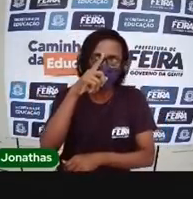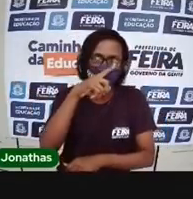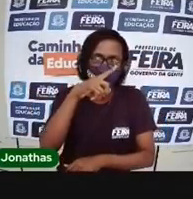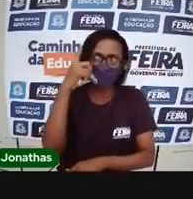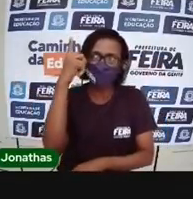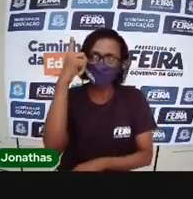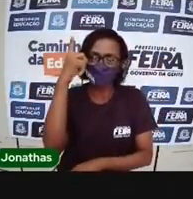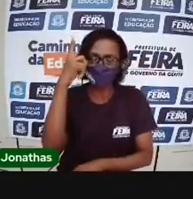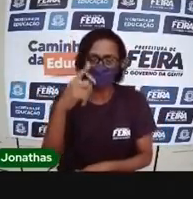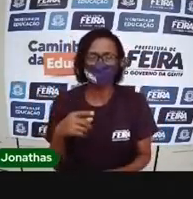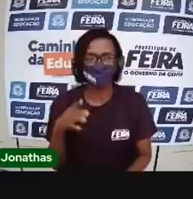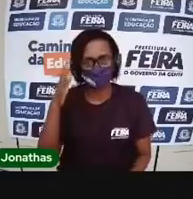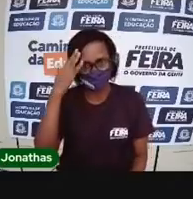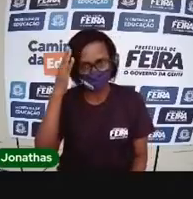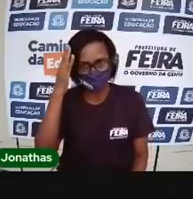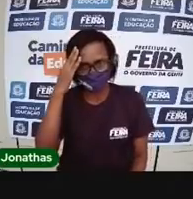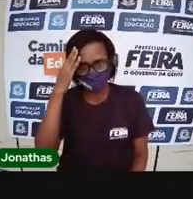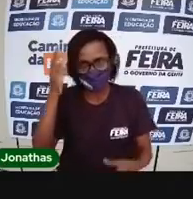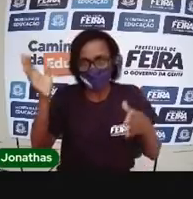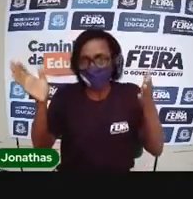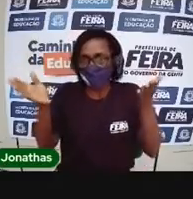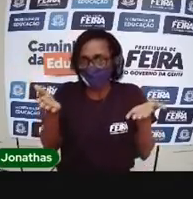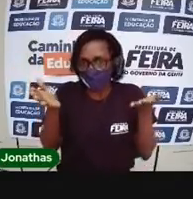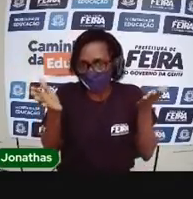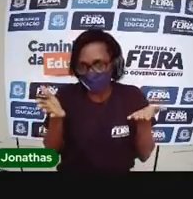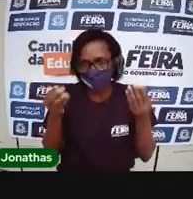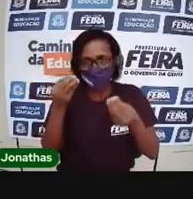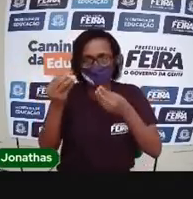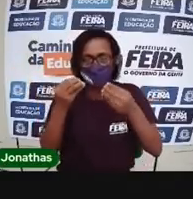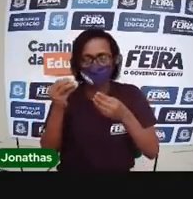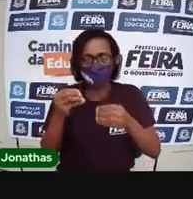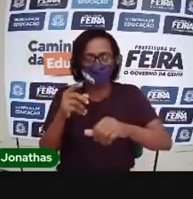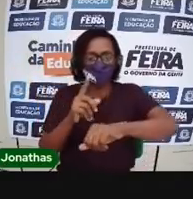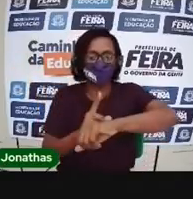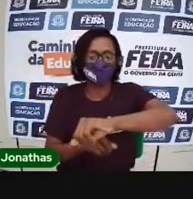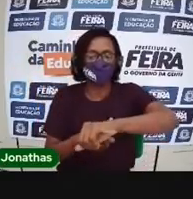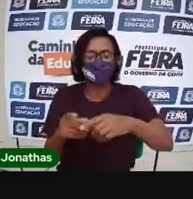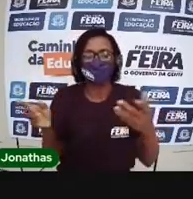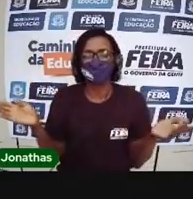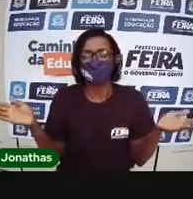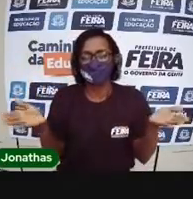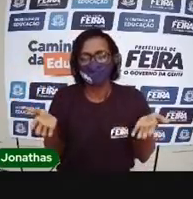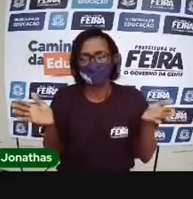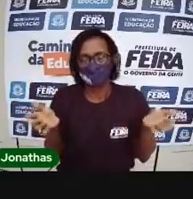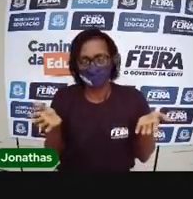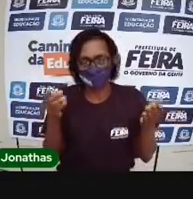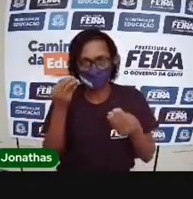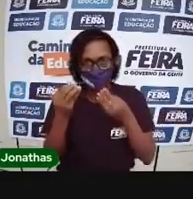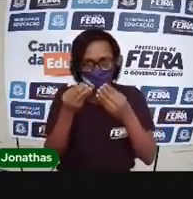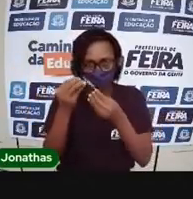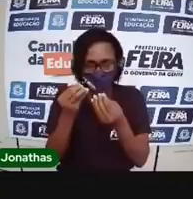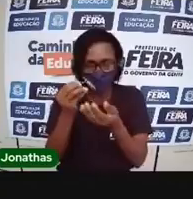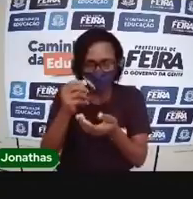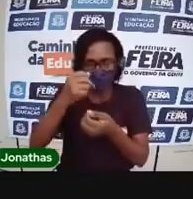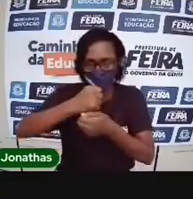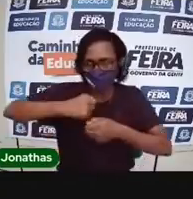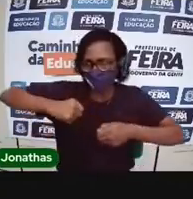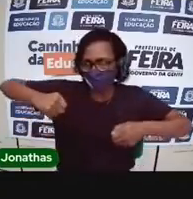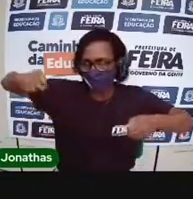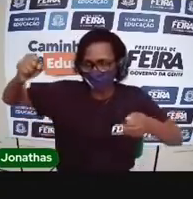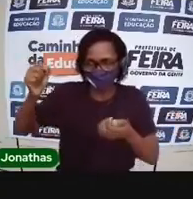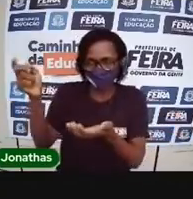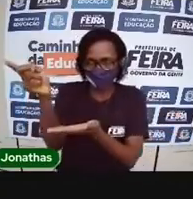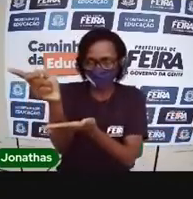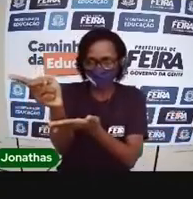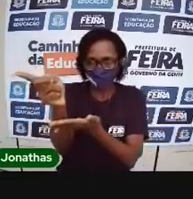Entendeu? E o nosso relógio, o ponteiro grande que marca os minutos, ele